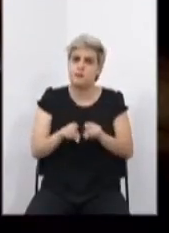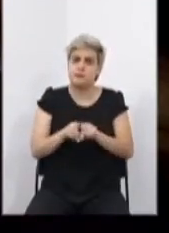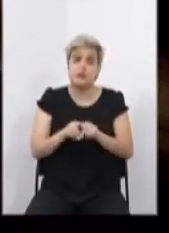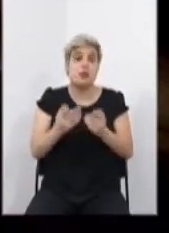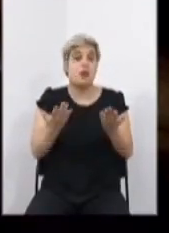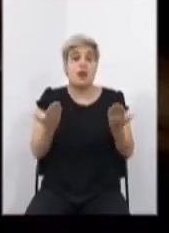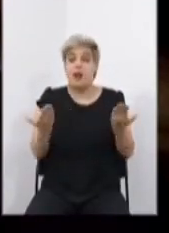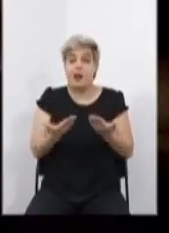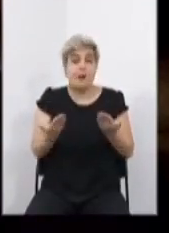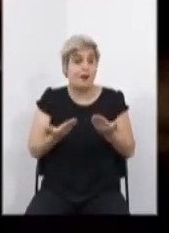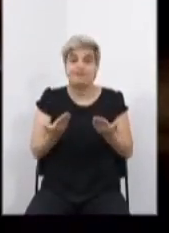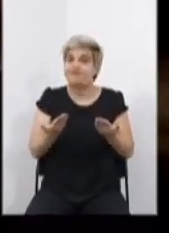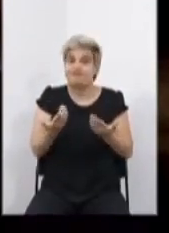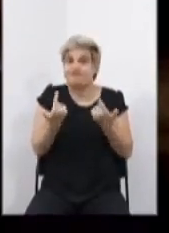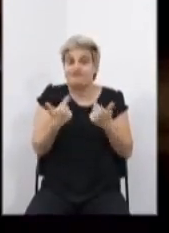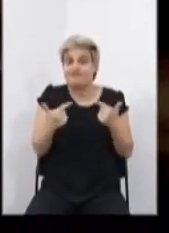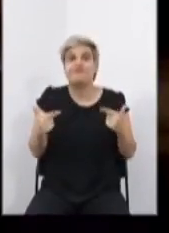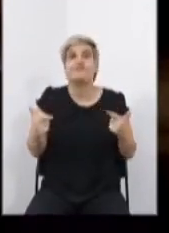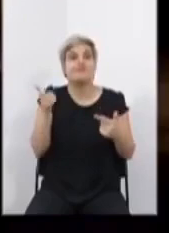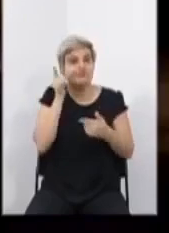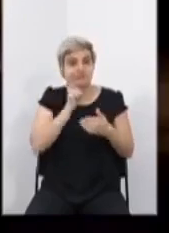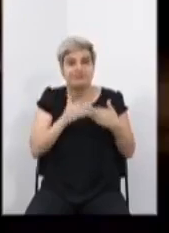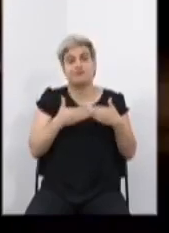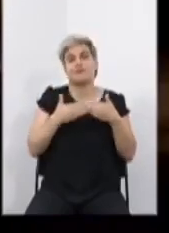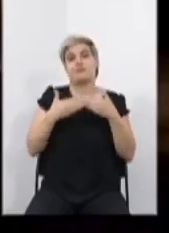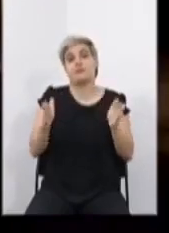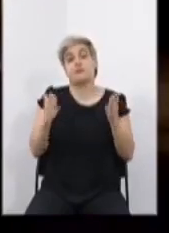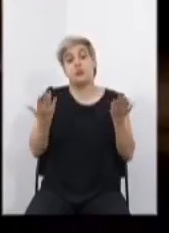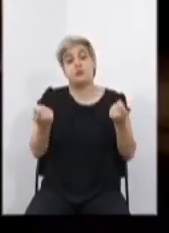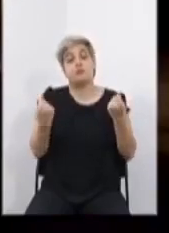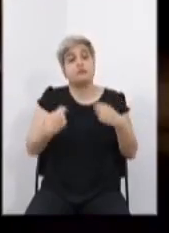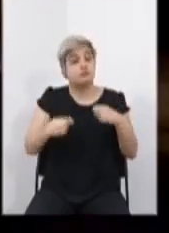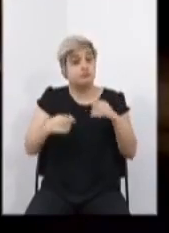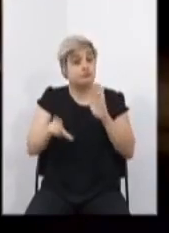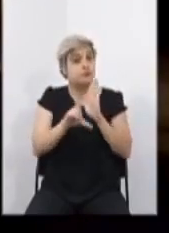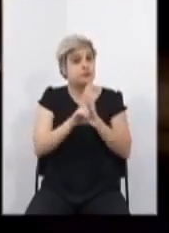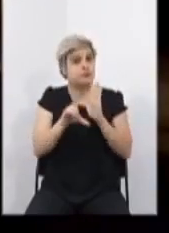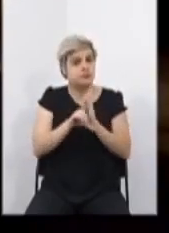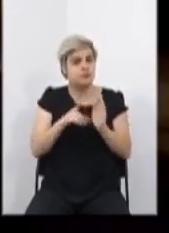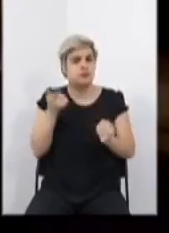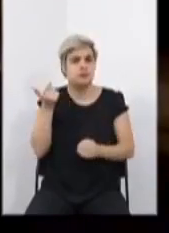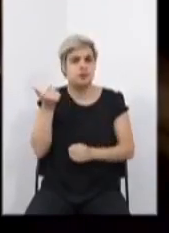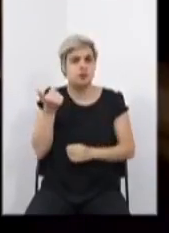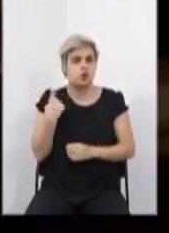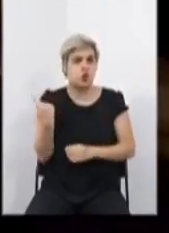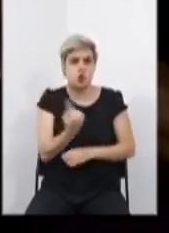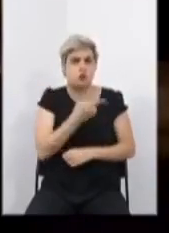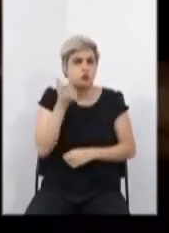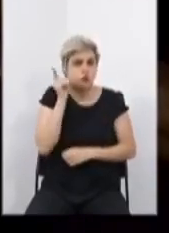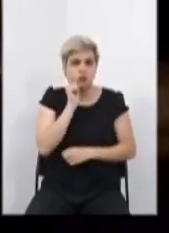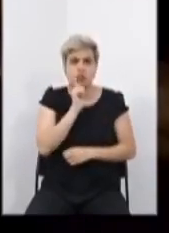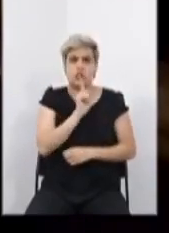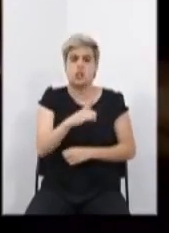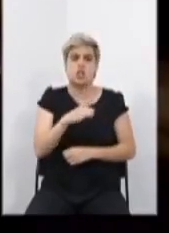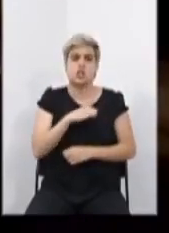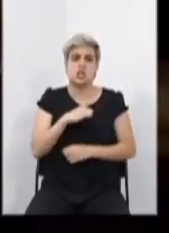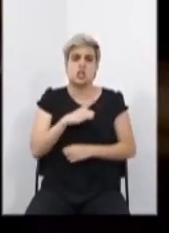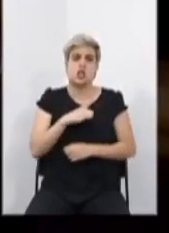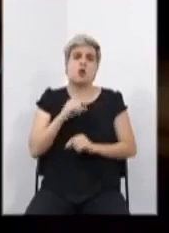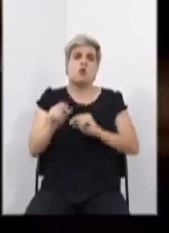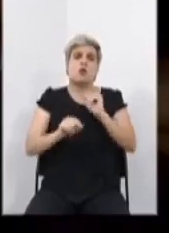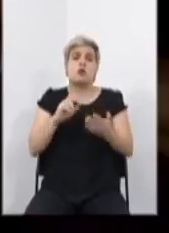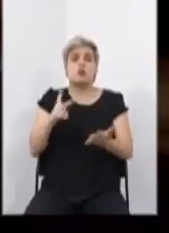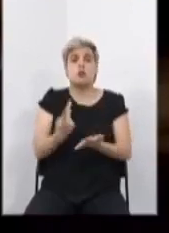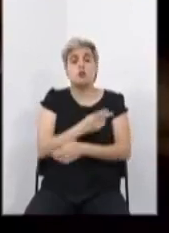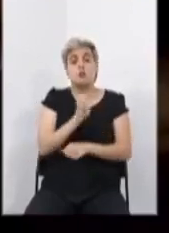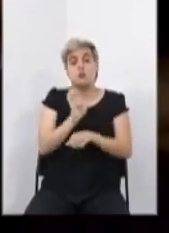mais essa ameaça. E esse decreto é muito importante para que nós possamos adequá-lo à realidade do Estado e